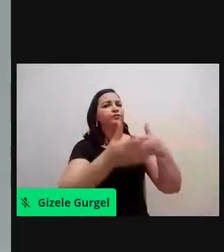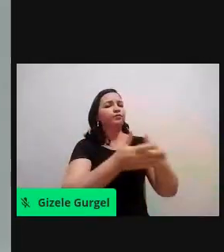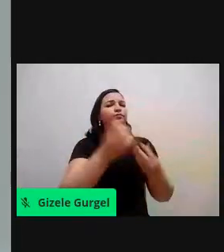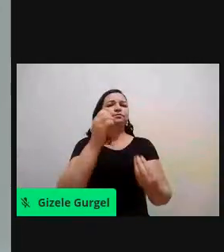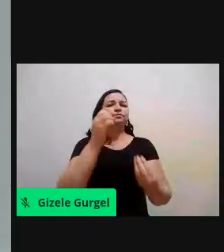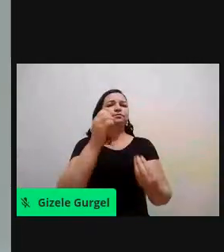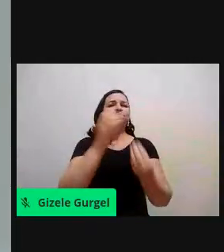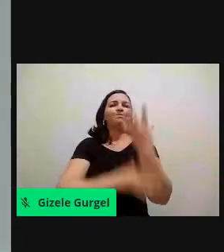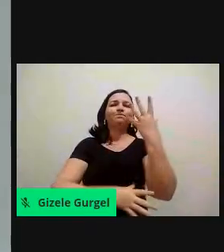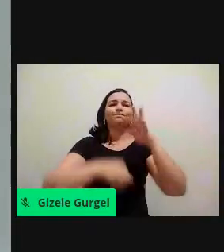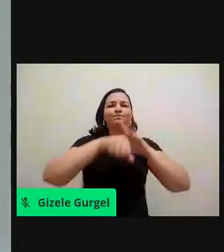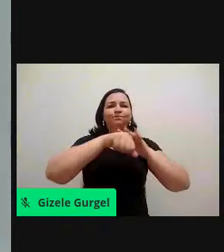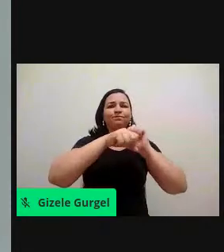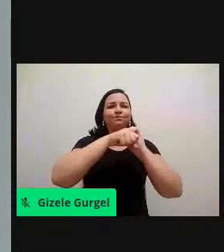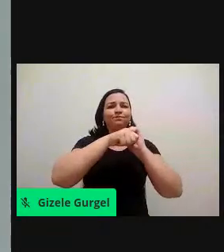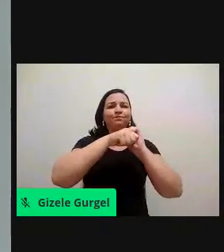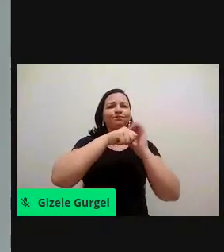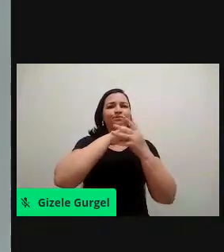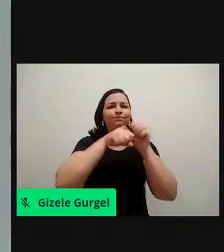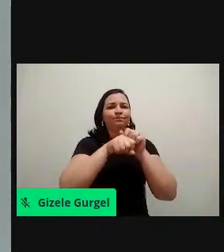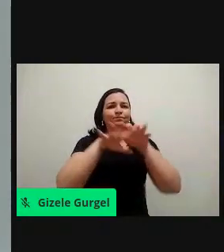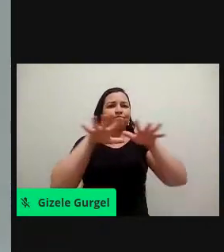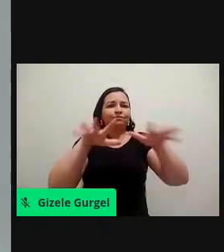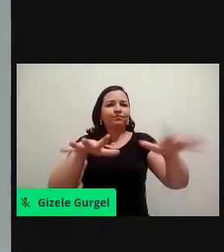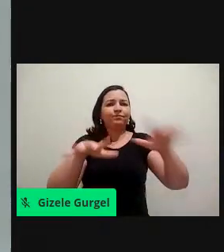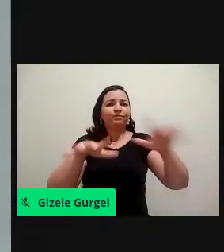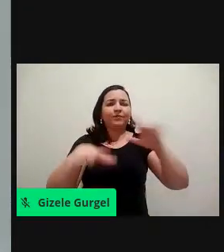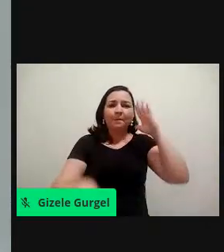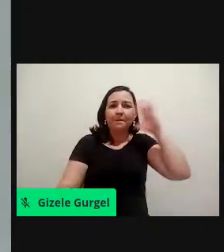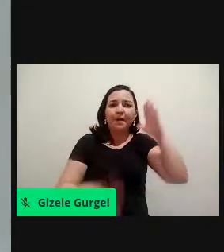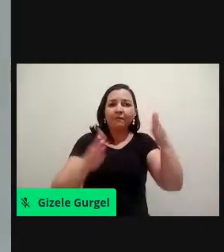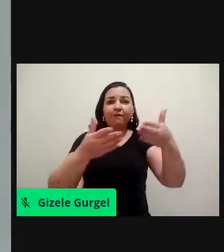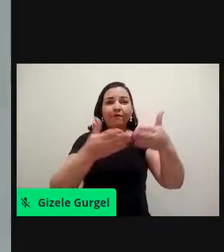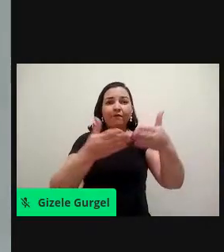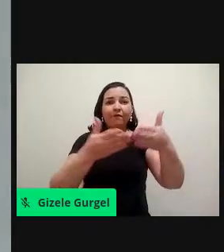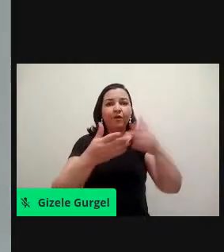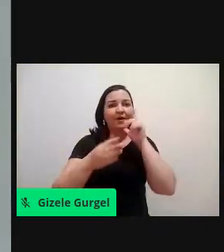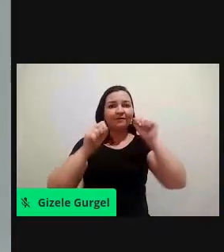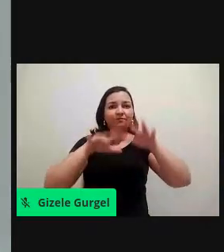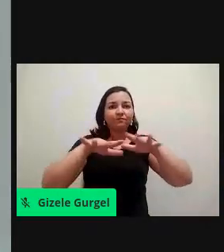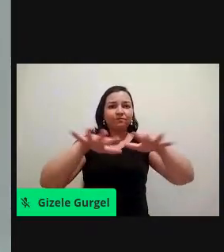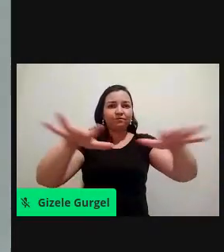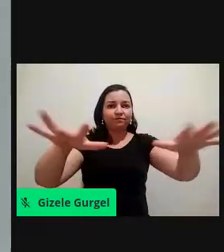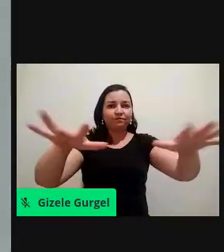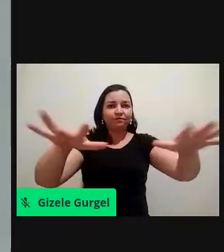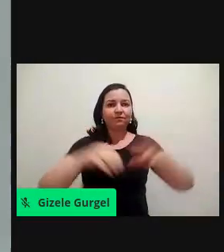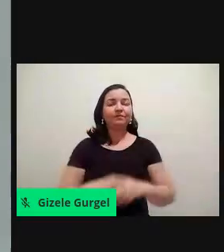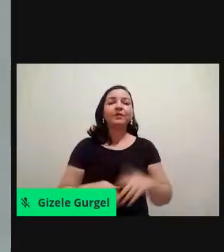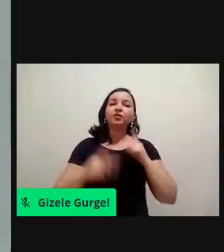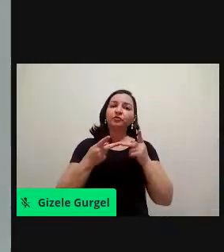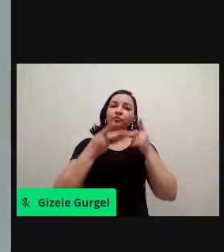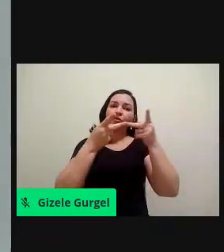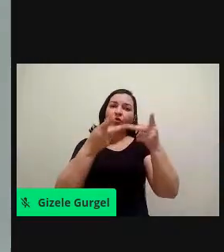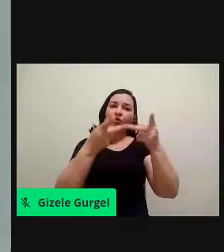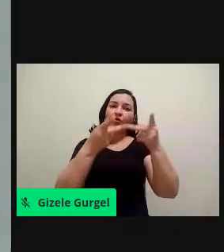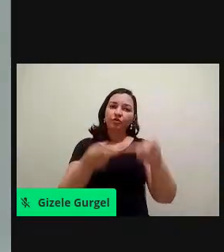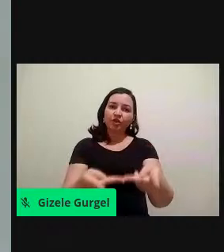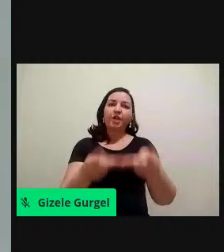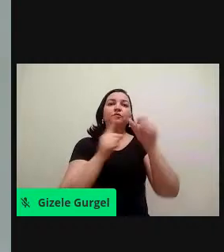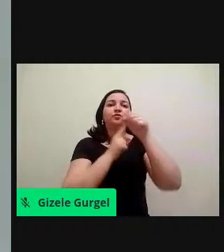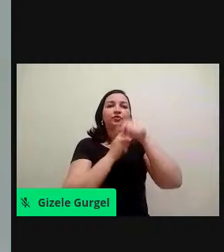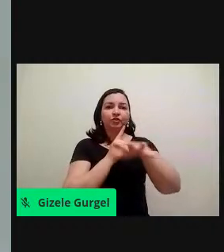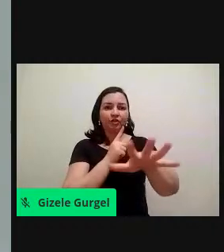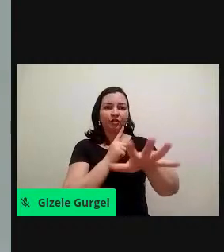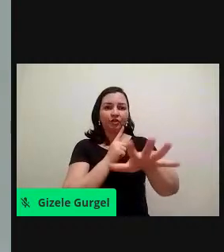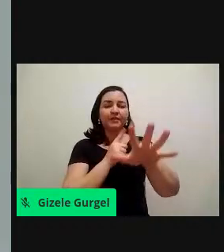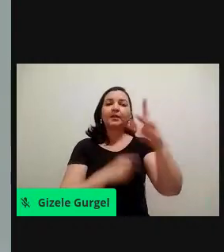principalmente nos ambientes marinhos. Estou voltando um pouco ao que a gente faz em relação aos projetos de extensão, e aí,